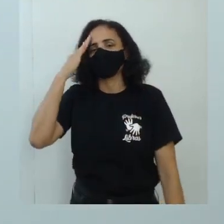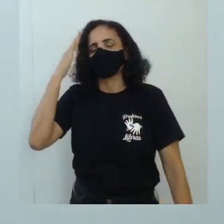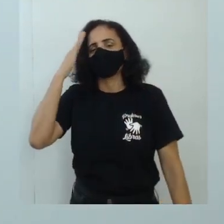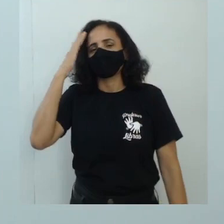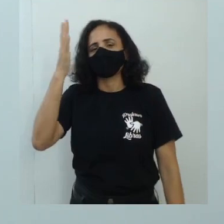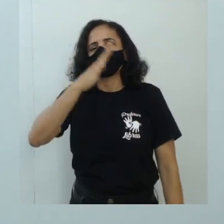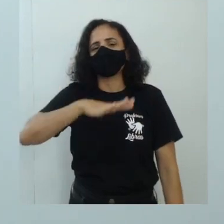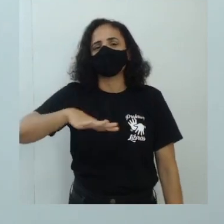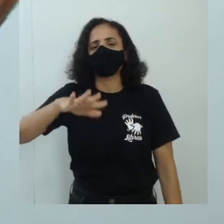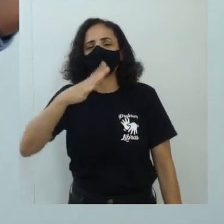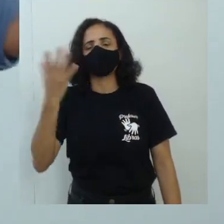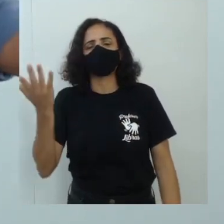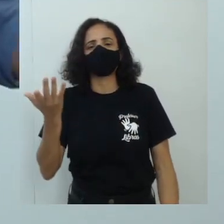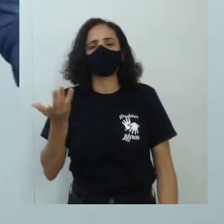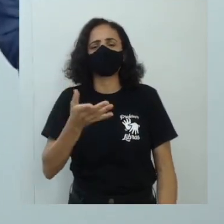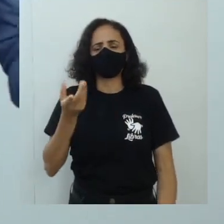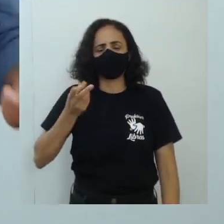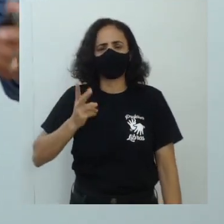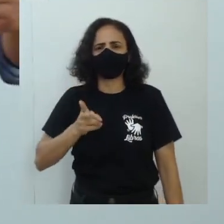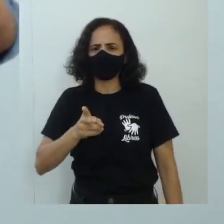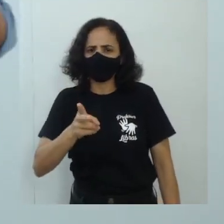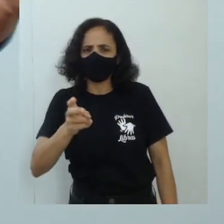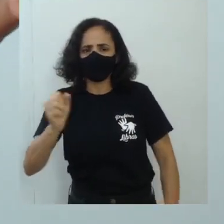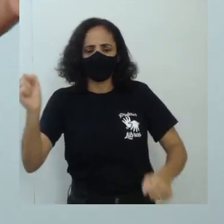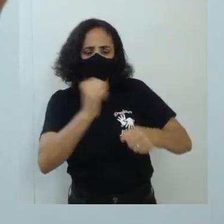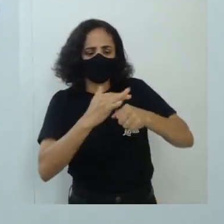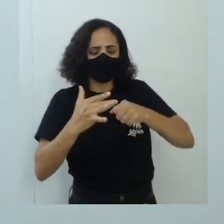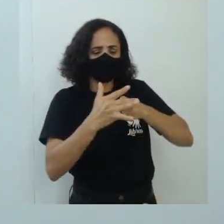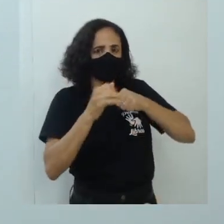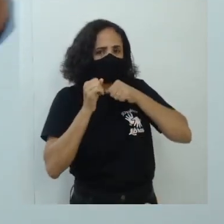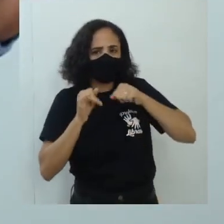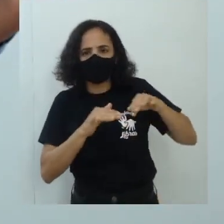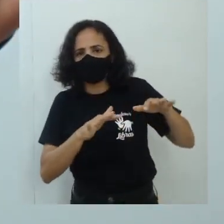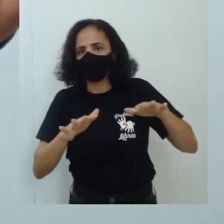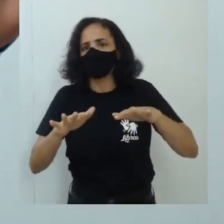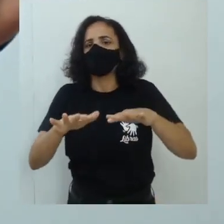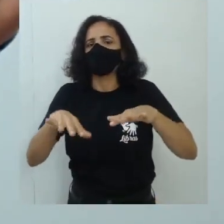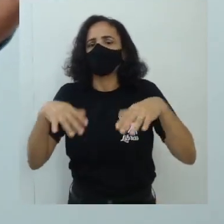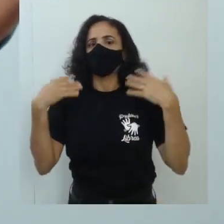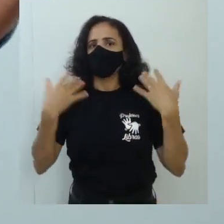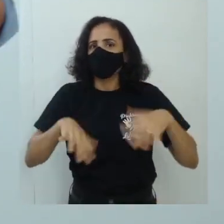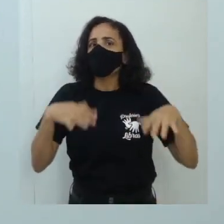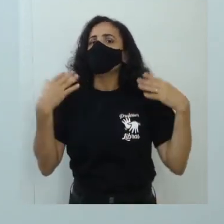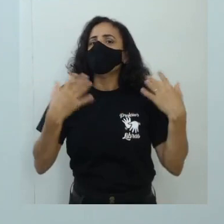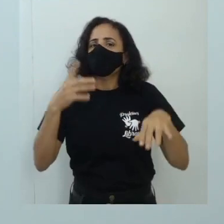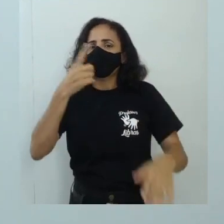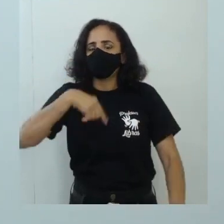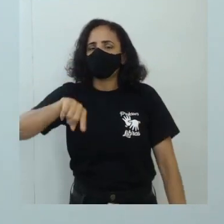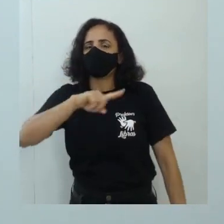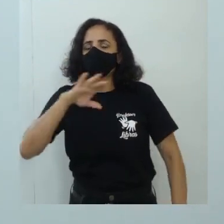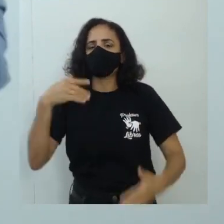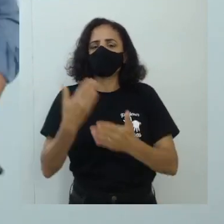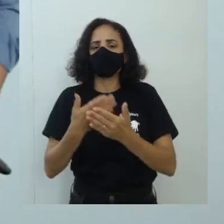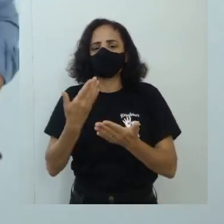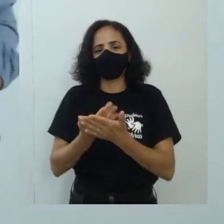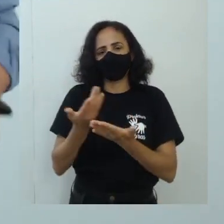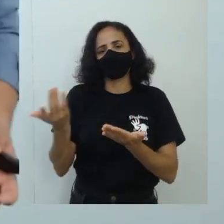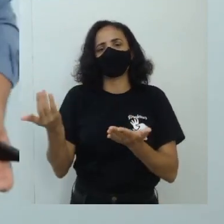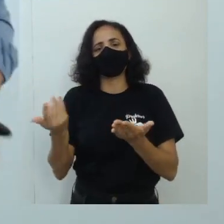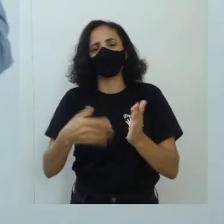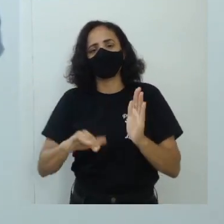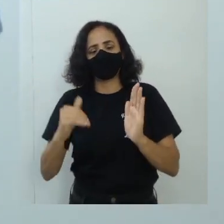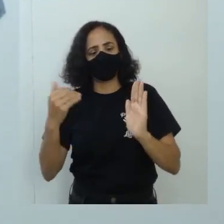Aí estamos aí em um momento muito complicado ainda, dessa terrível pandemia, mas vamos ter todos os cuidados